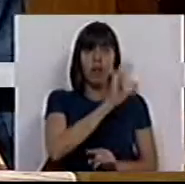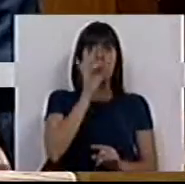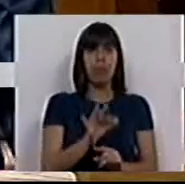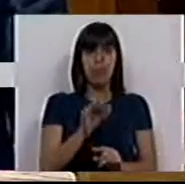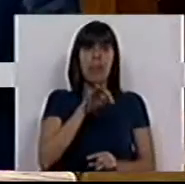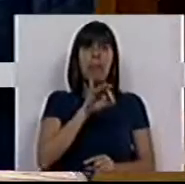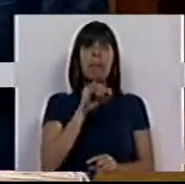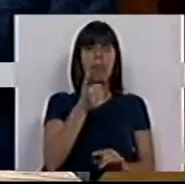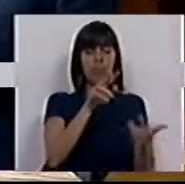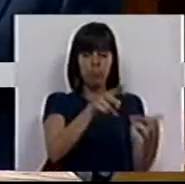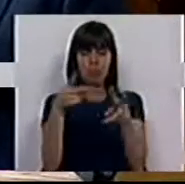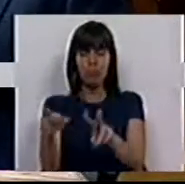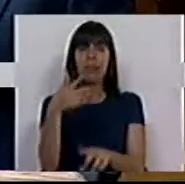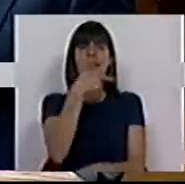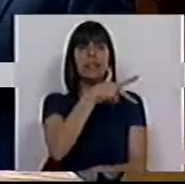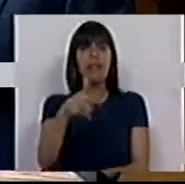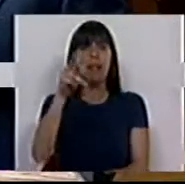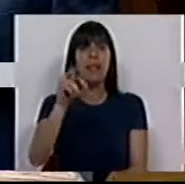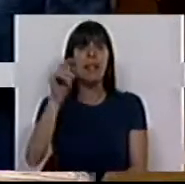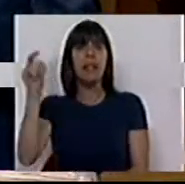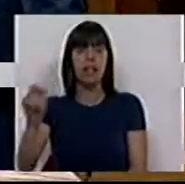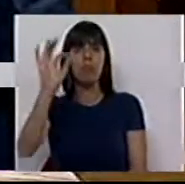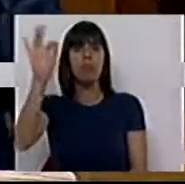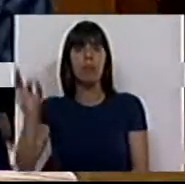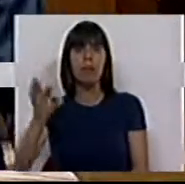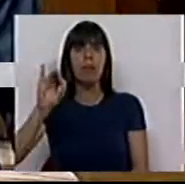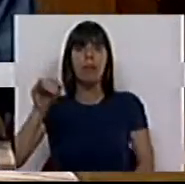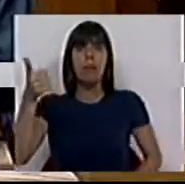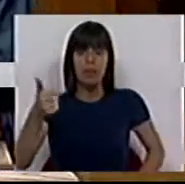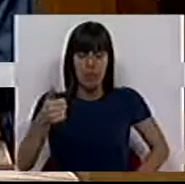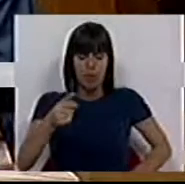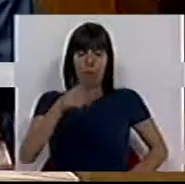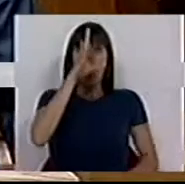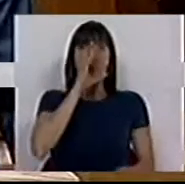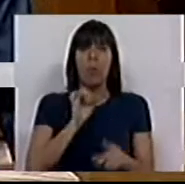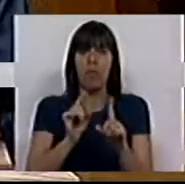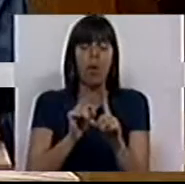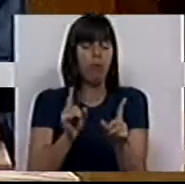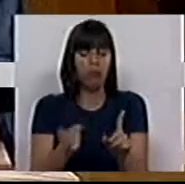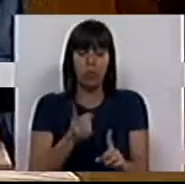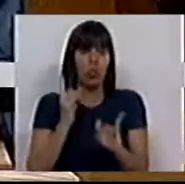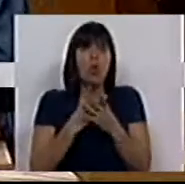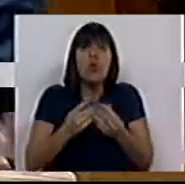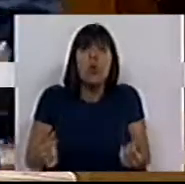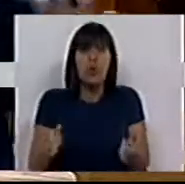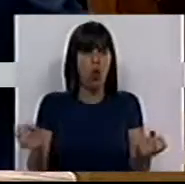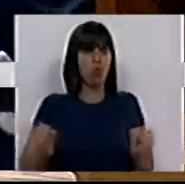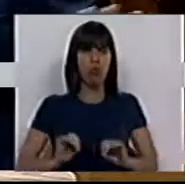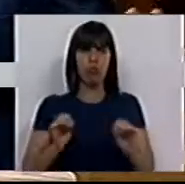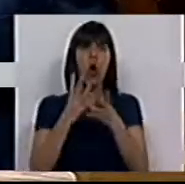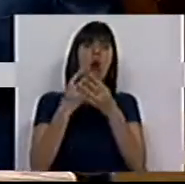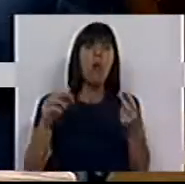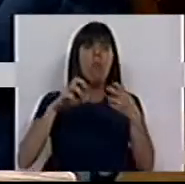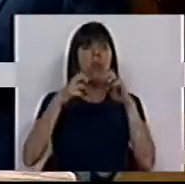% do PIB para 133% do PIB. O Governo não arranjou qualquer solução, não